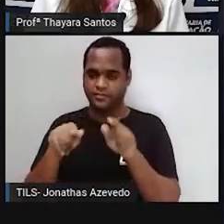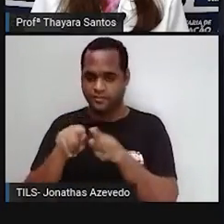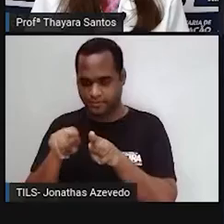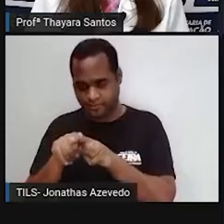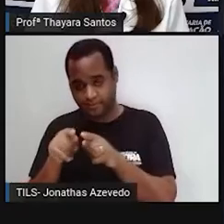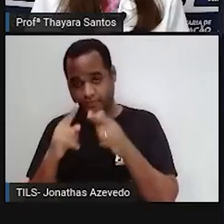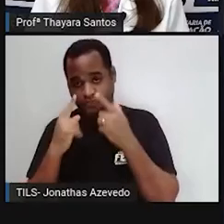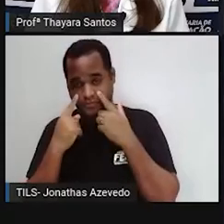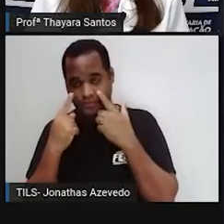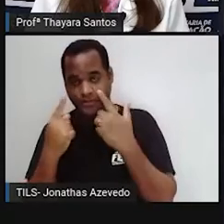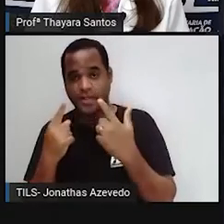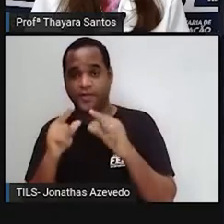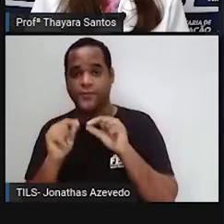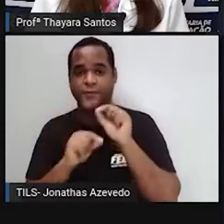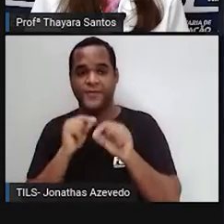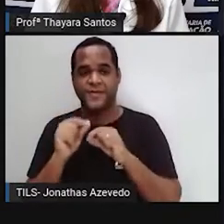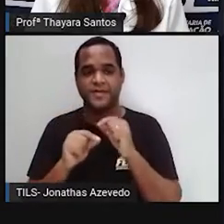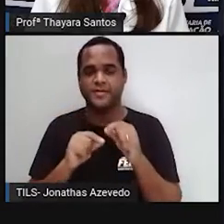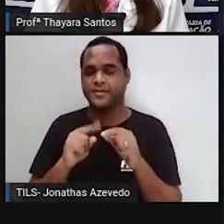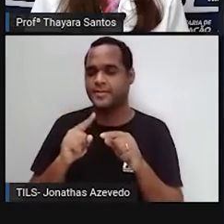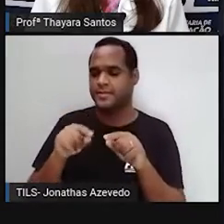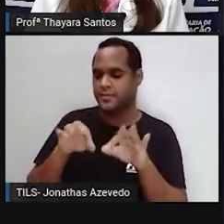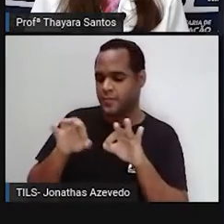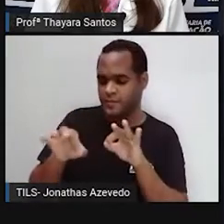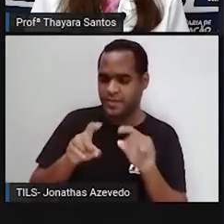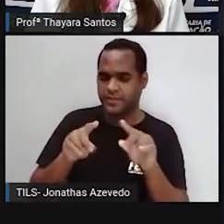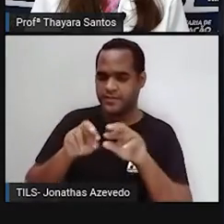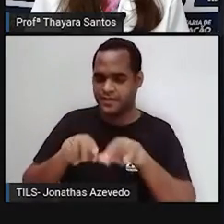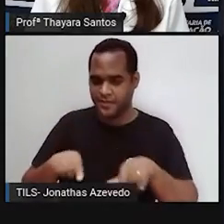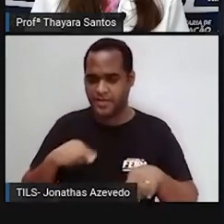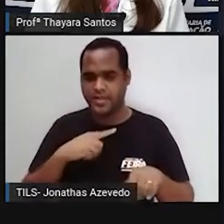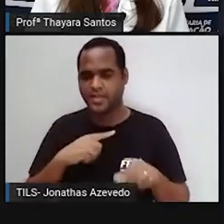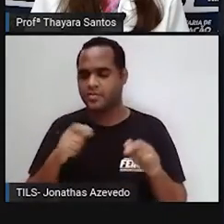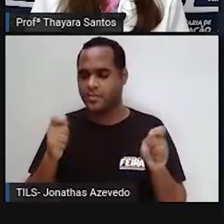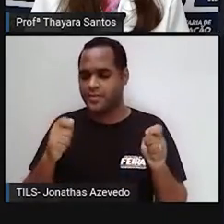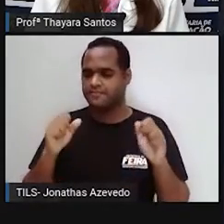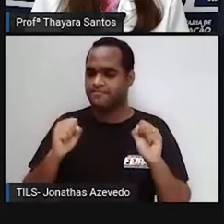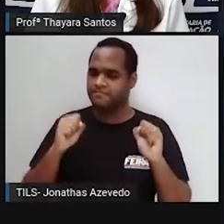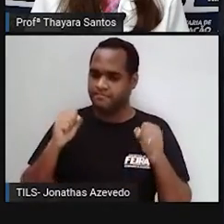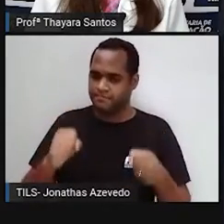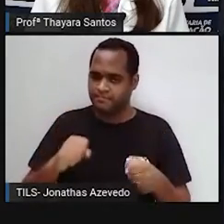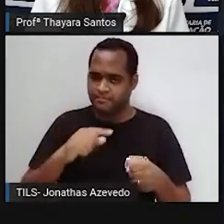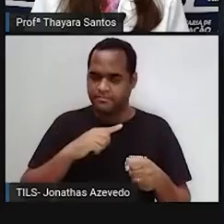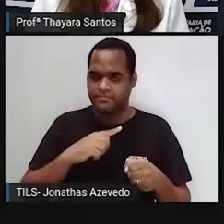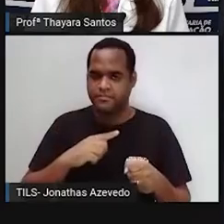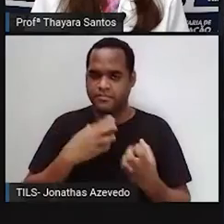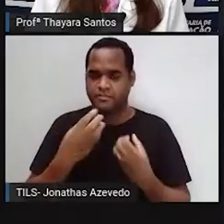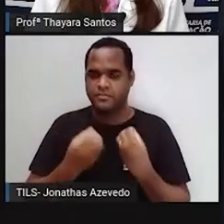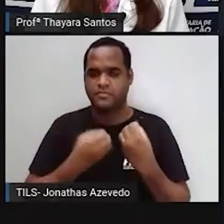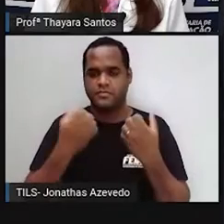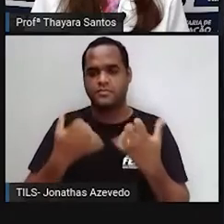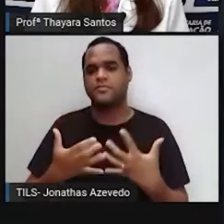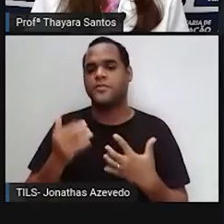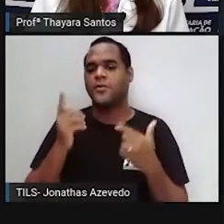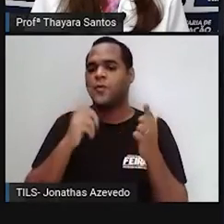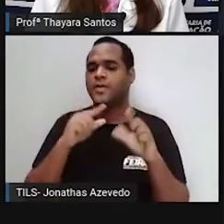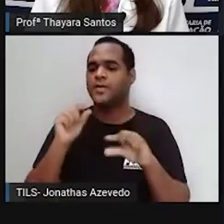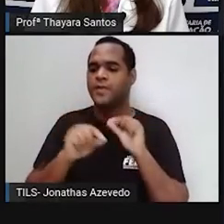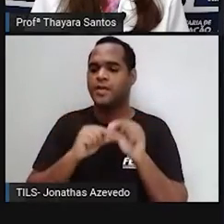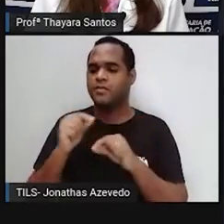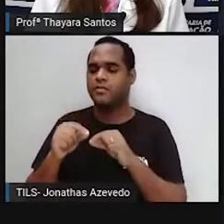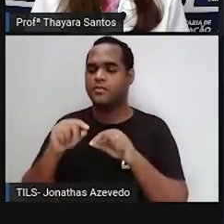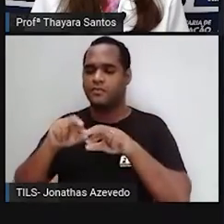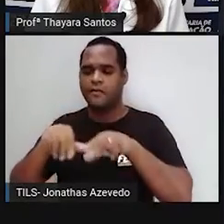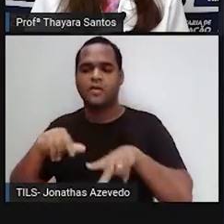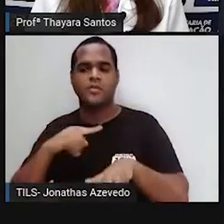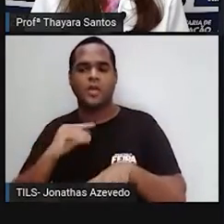construção civil cada vez mais voltada para conseguir lidar com esses eventos